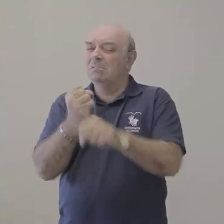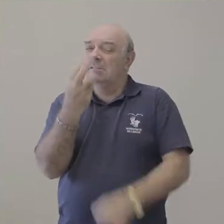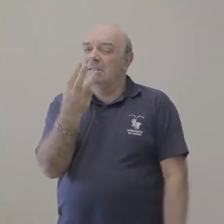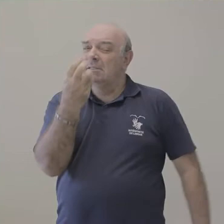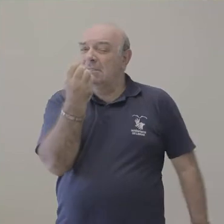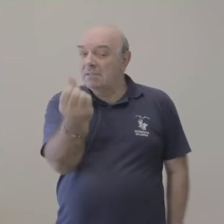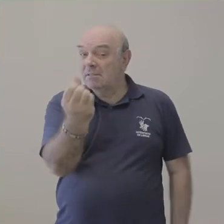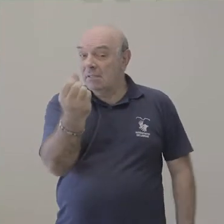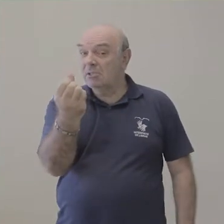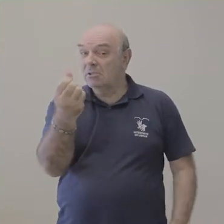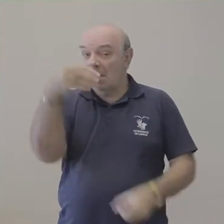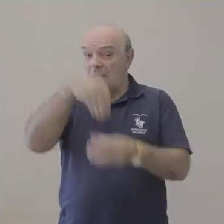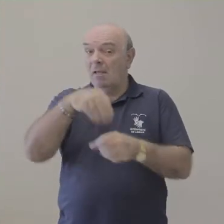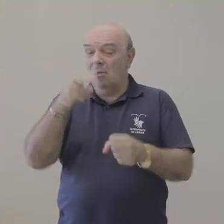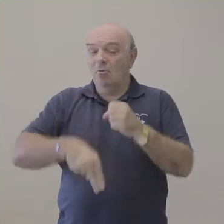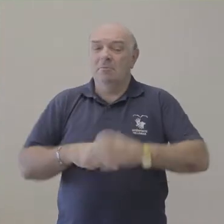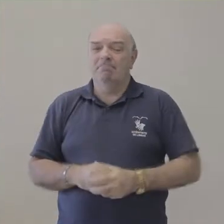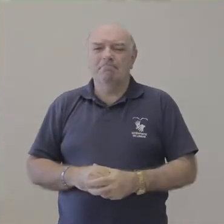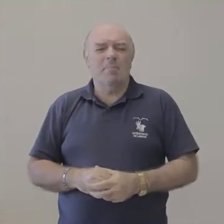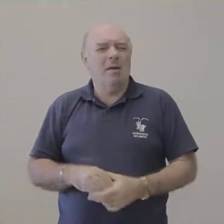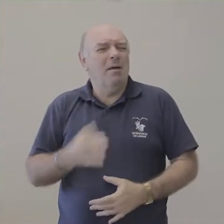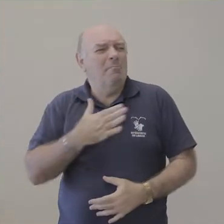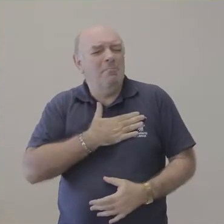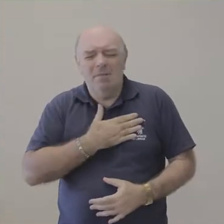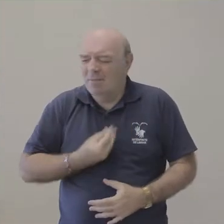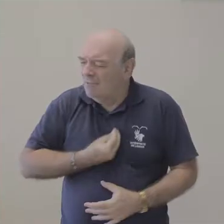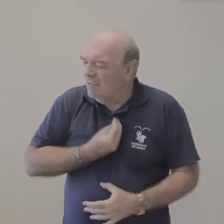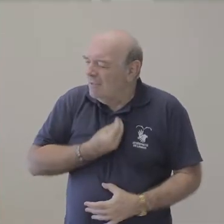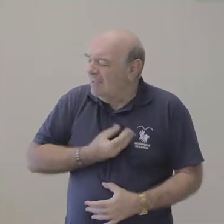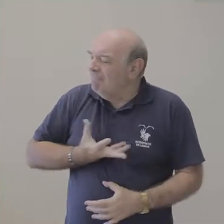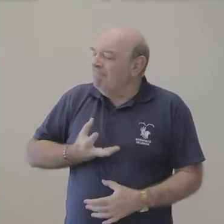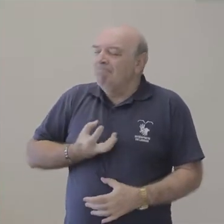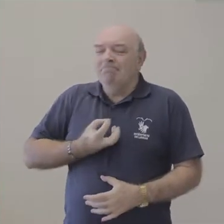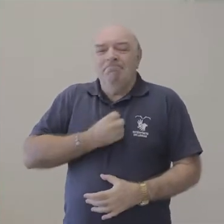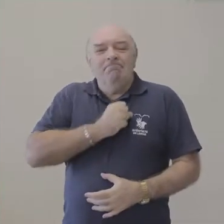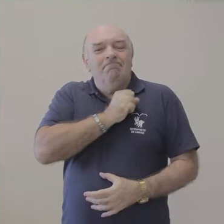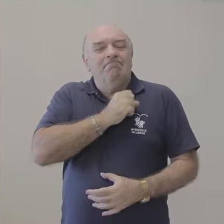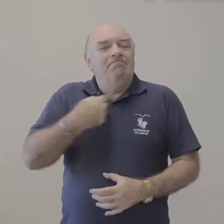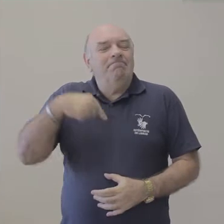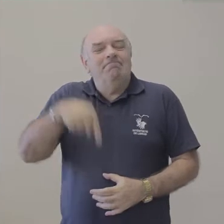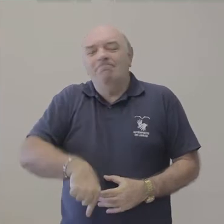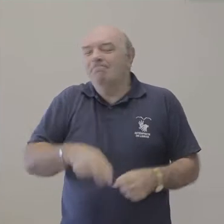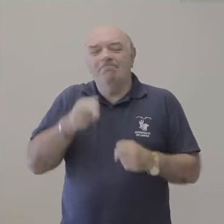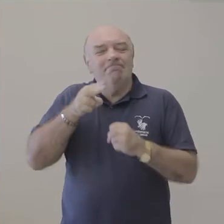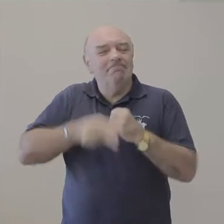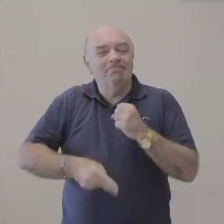seja, são 36 anos dedicados à universidade. É minha vida, é minha paixão.